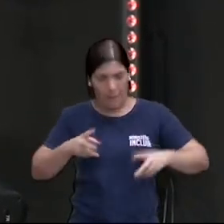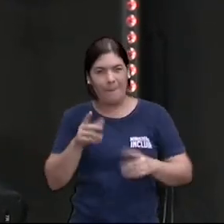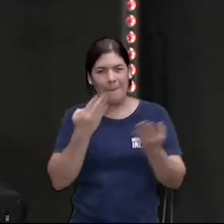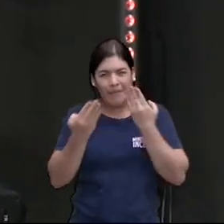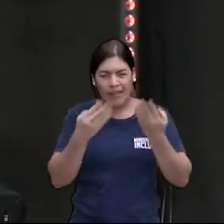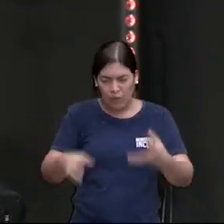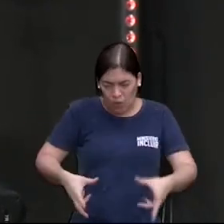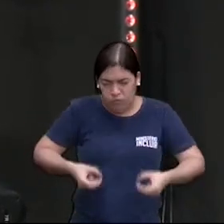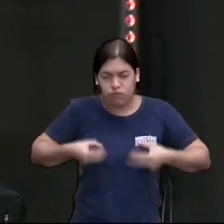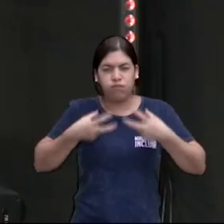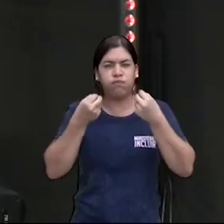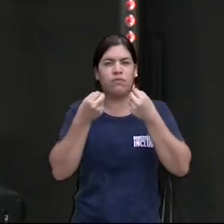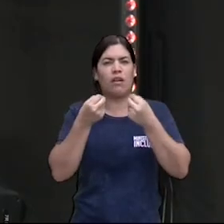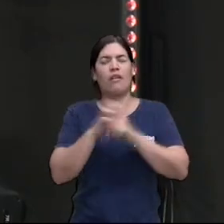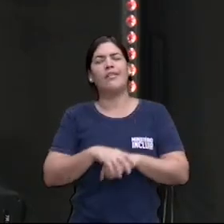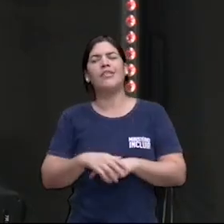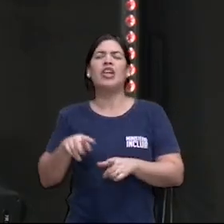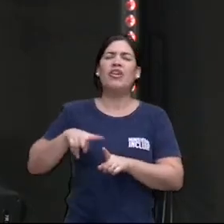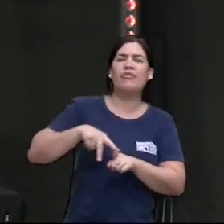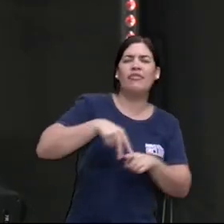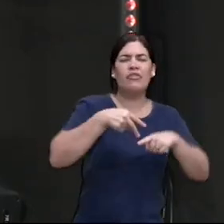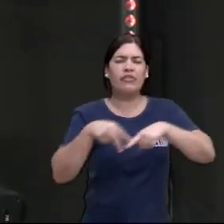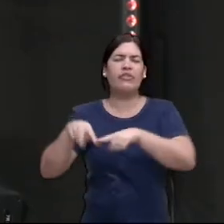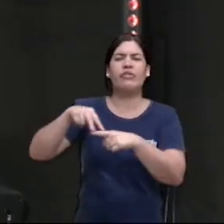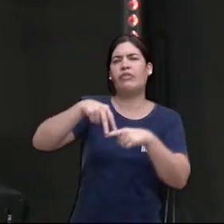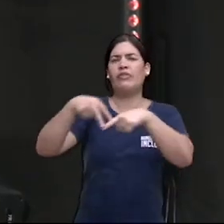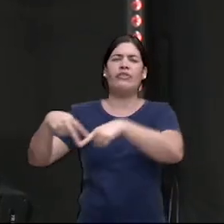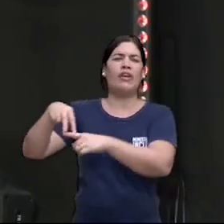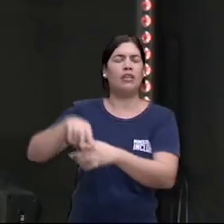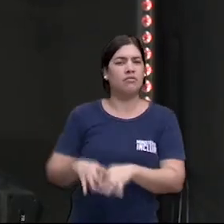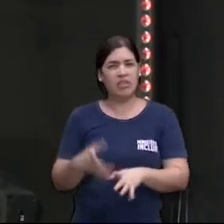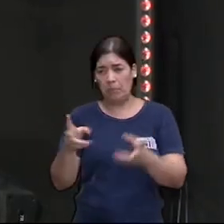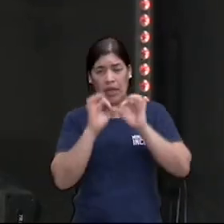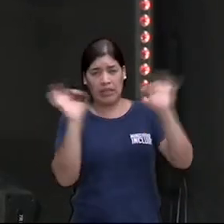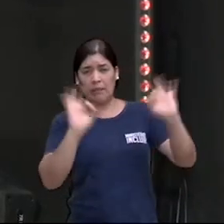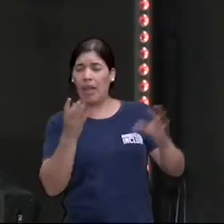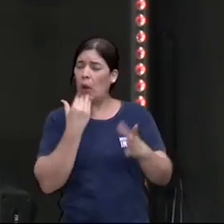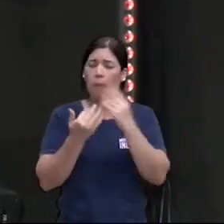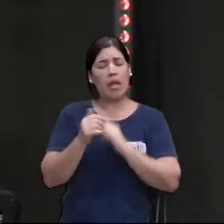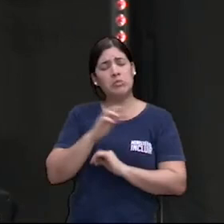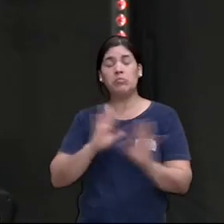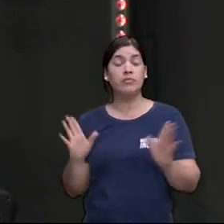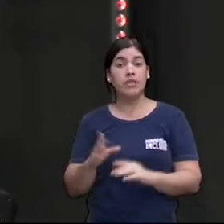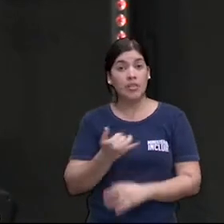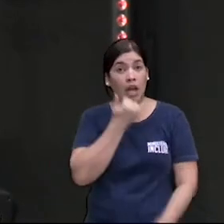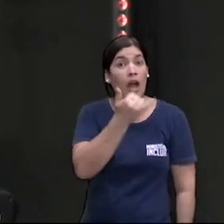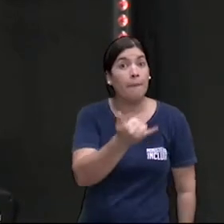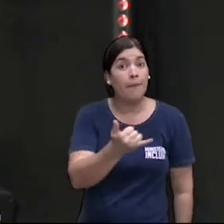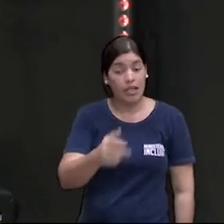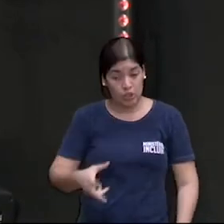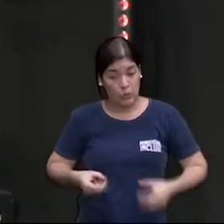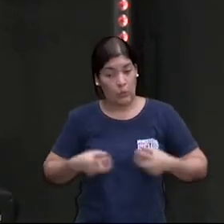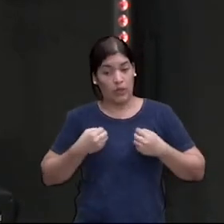está surfando, pá, está comendo comida boa, e tal, e você não está nem notando. um belo dia, o câncer avisa